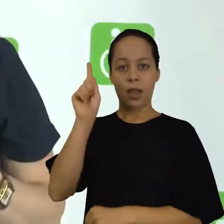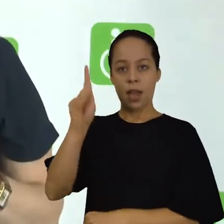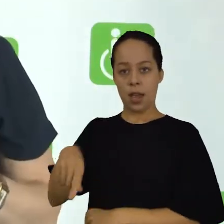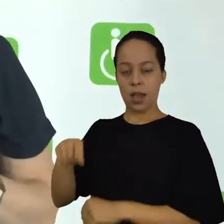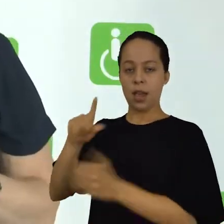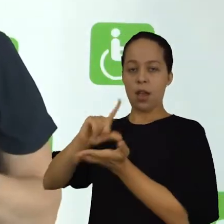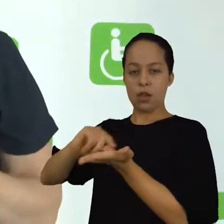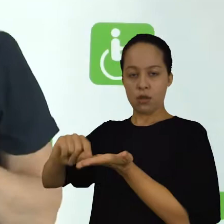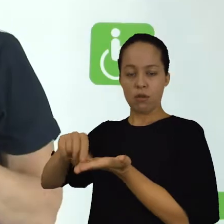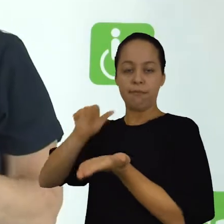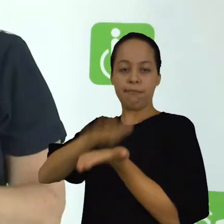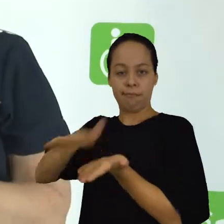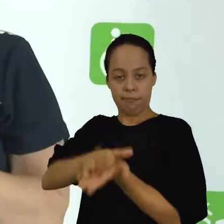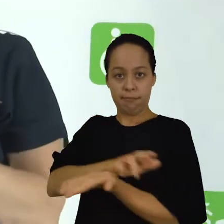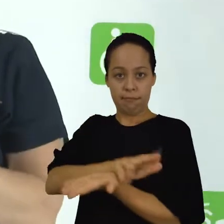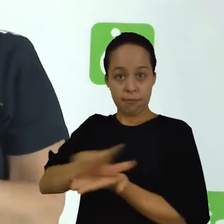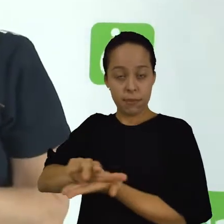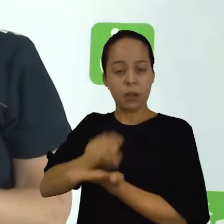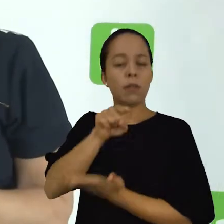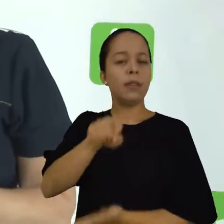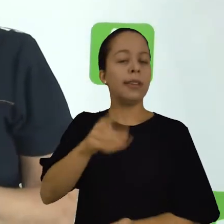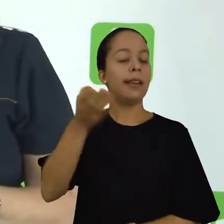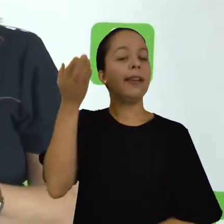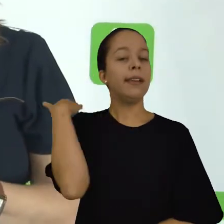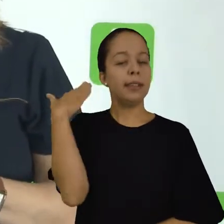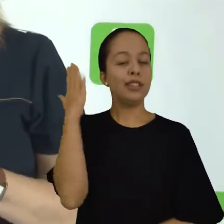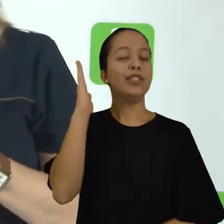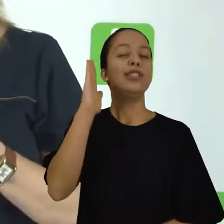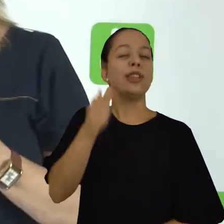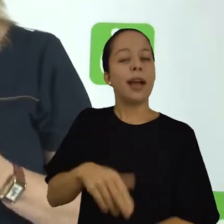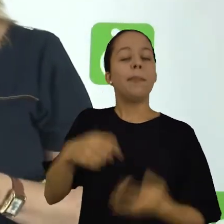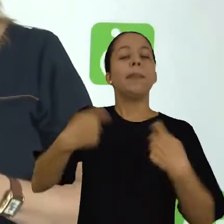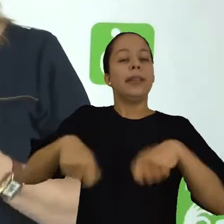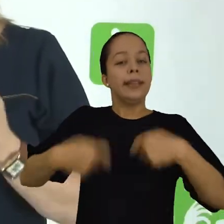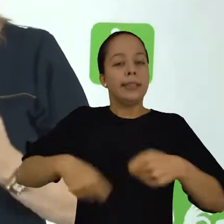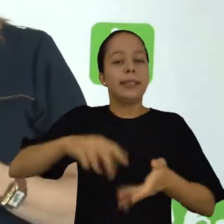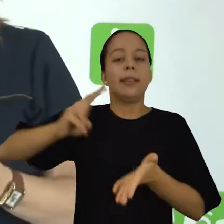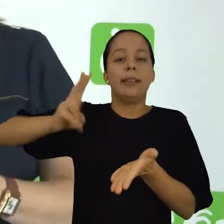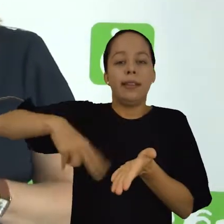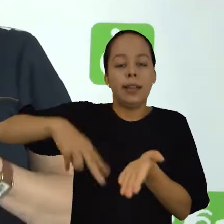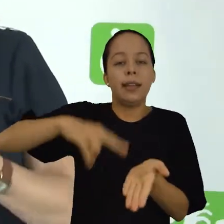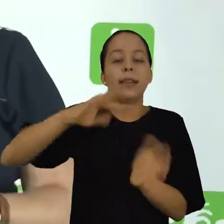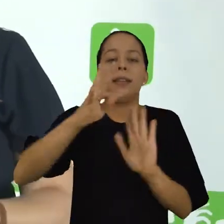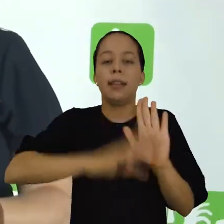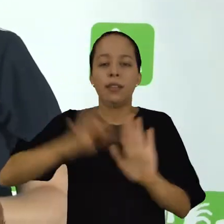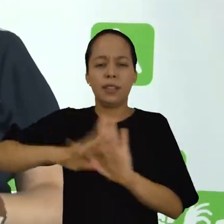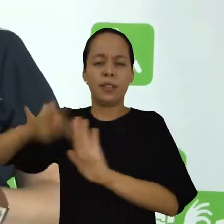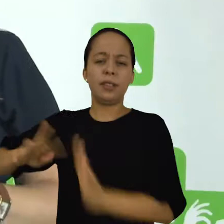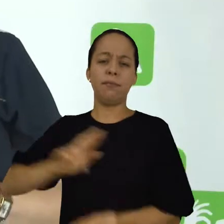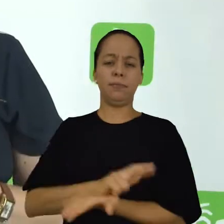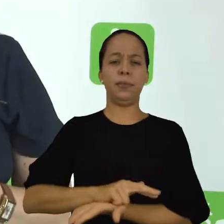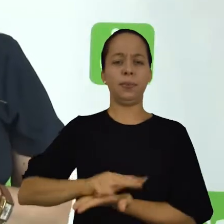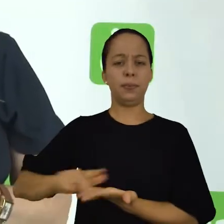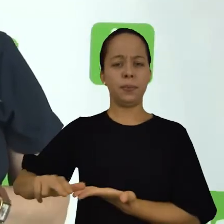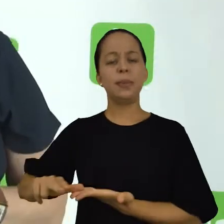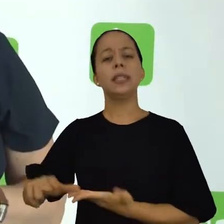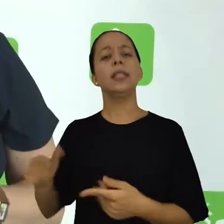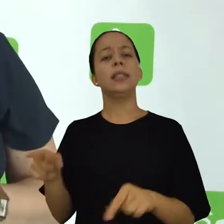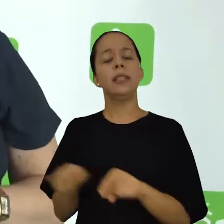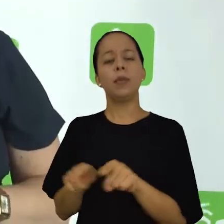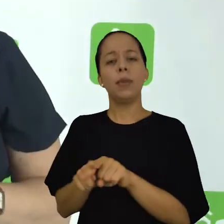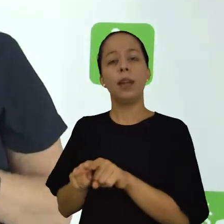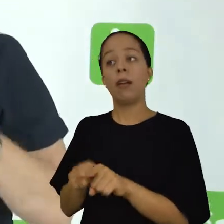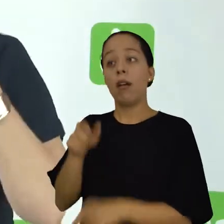uma literatura, você, certamente, já deve ter feito várias leituras de textos, leituras de